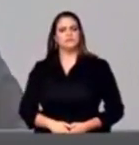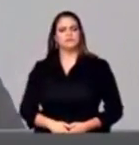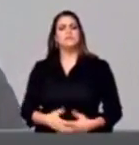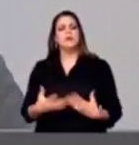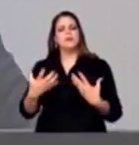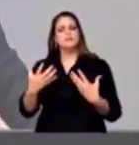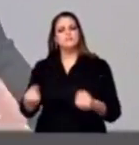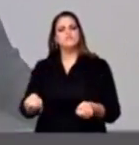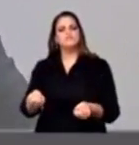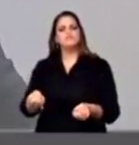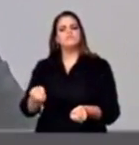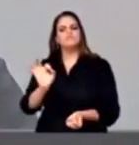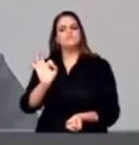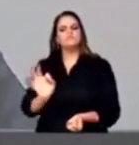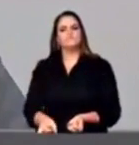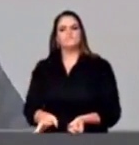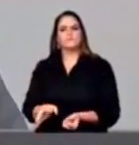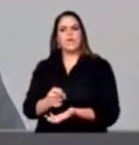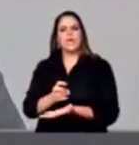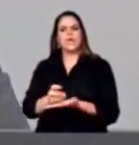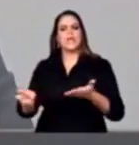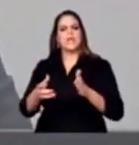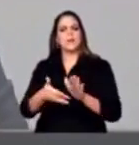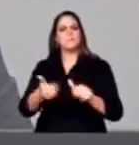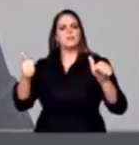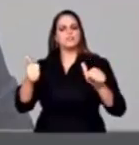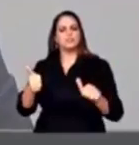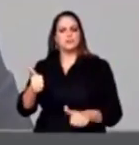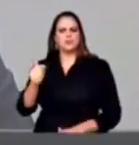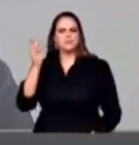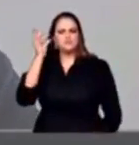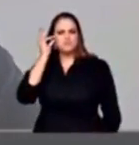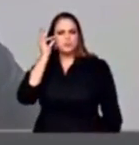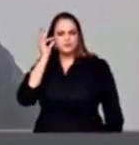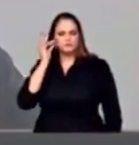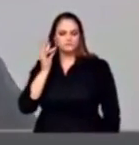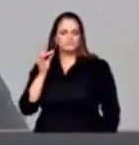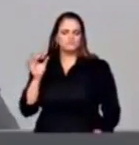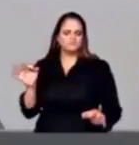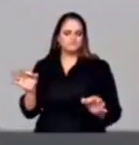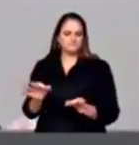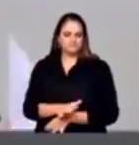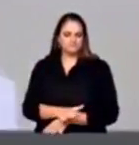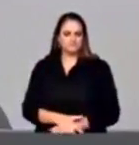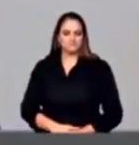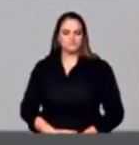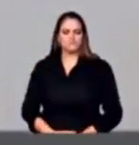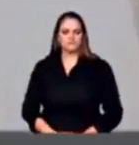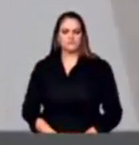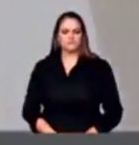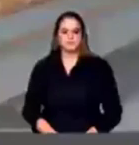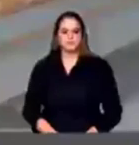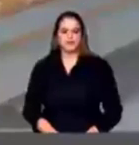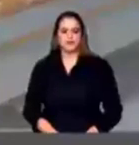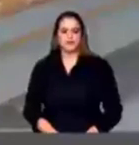impeachment da presidente da República, Dilma Rousseff. É o que eu tinha que dizer, senhoras senhores senadores. A boa.